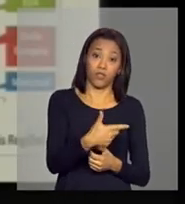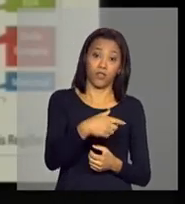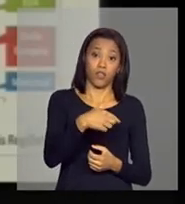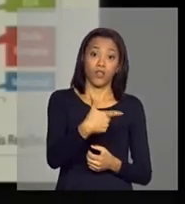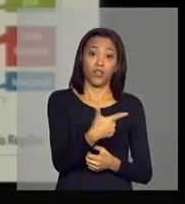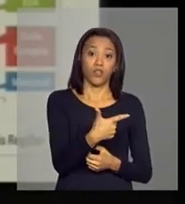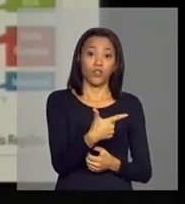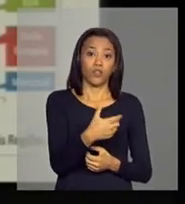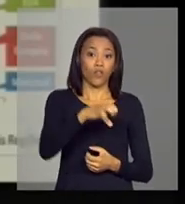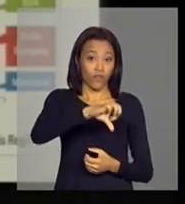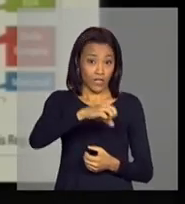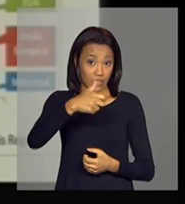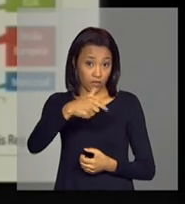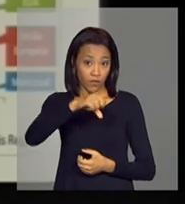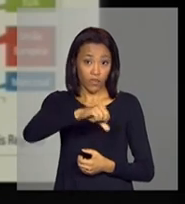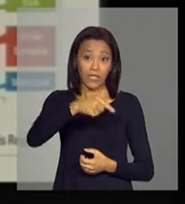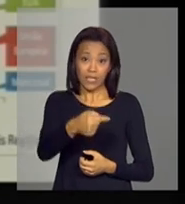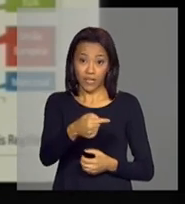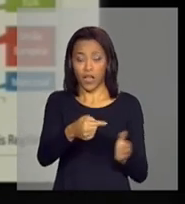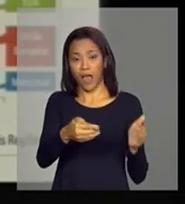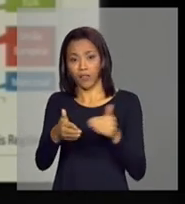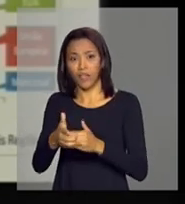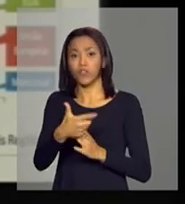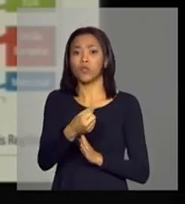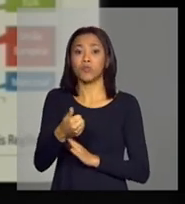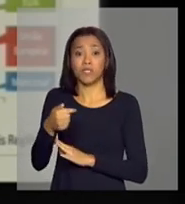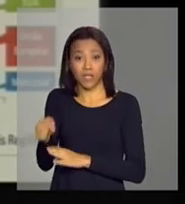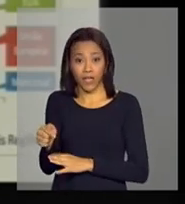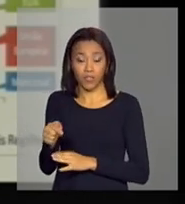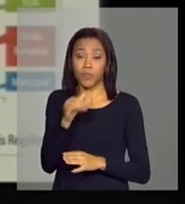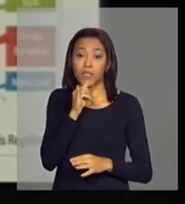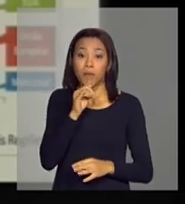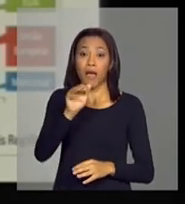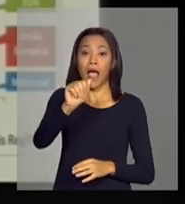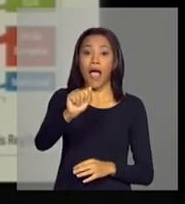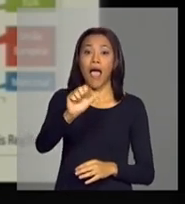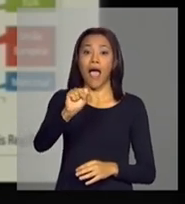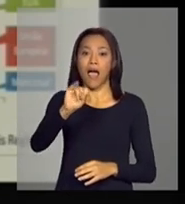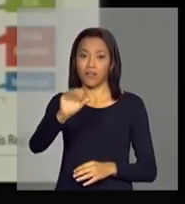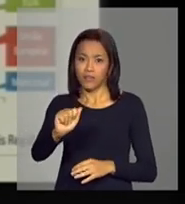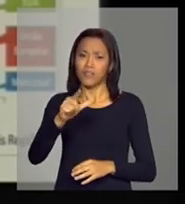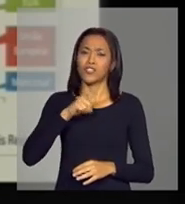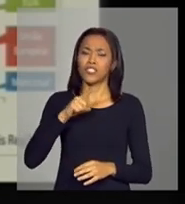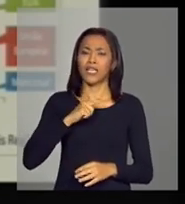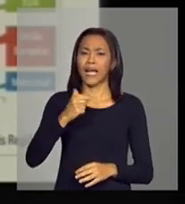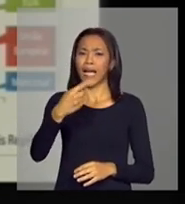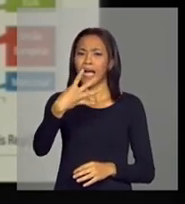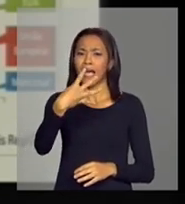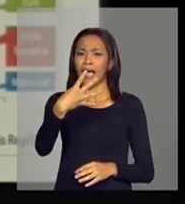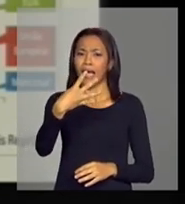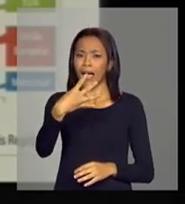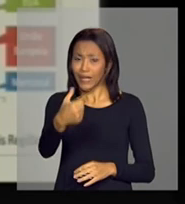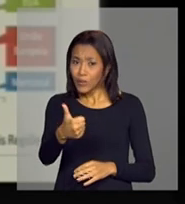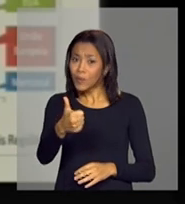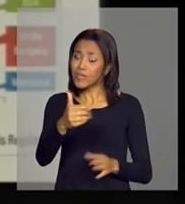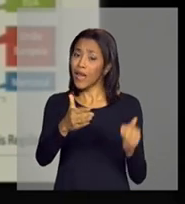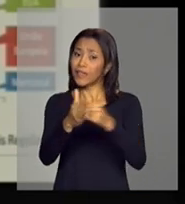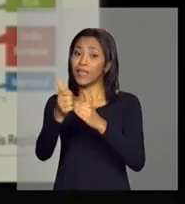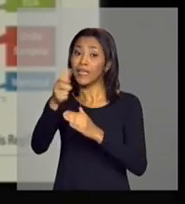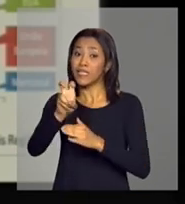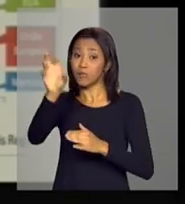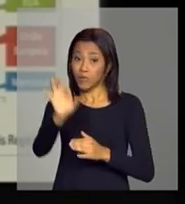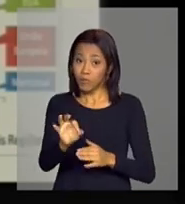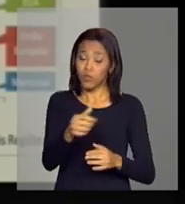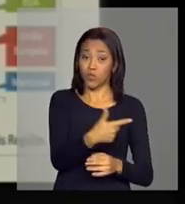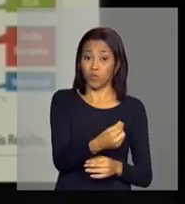2007, a Ásia tinha mais ou menos de 14 a 15%. De 2007 para